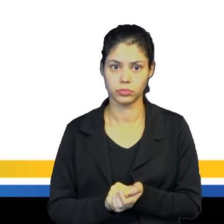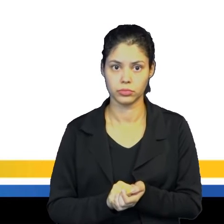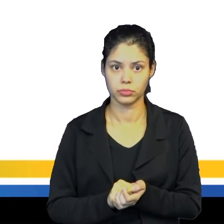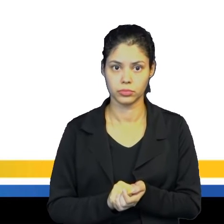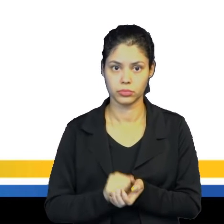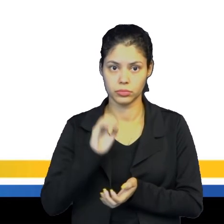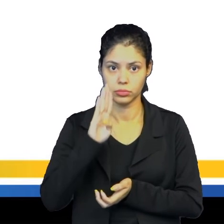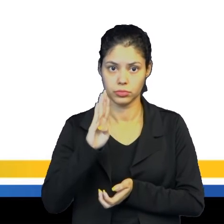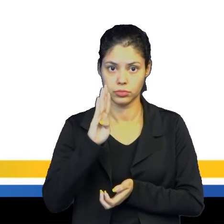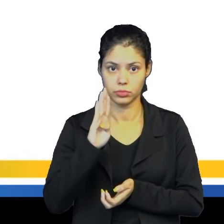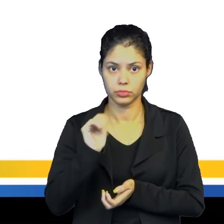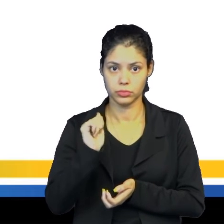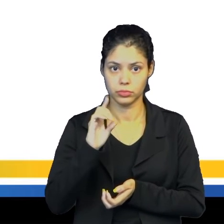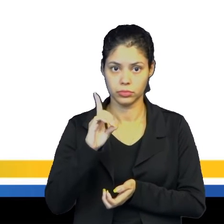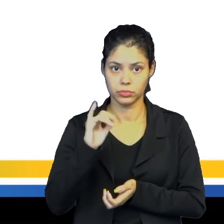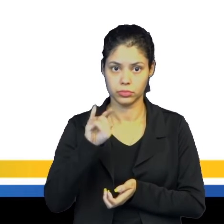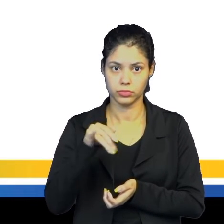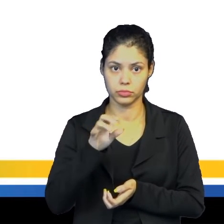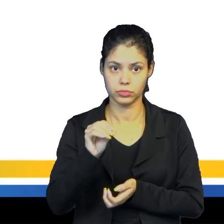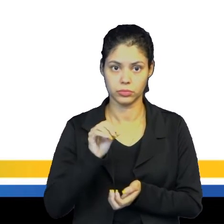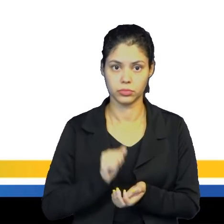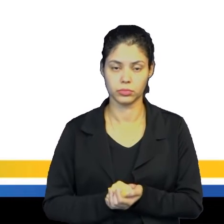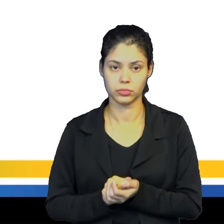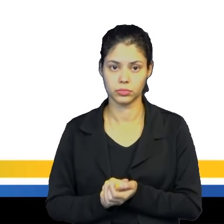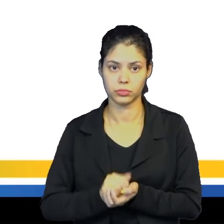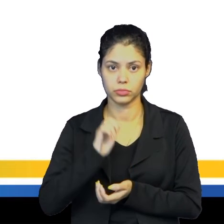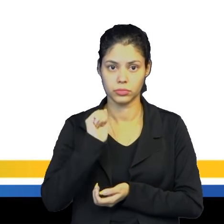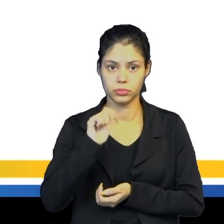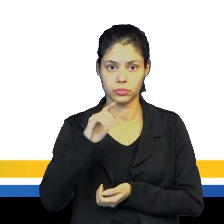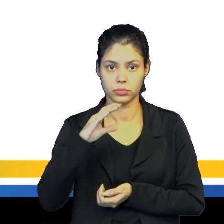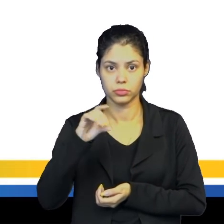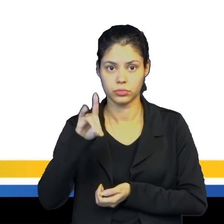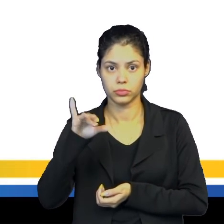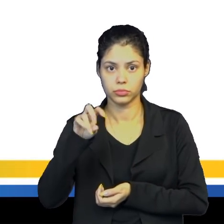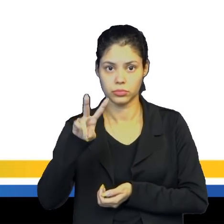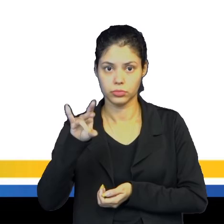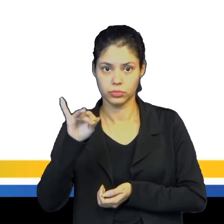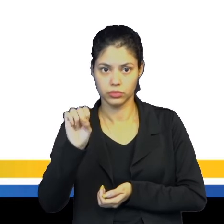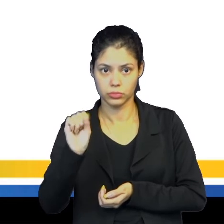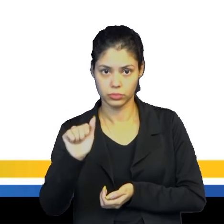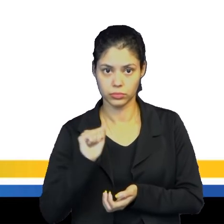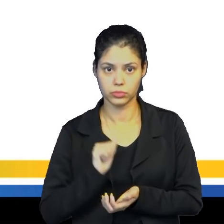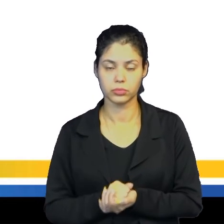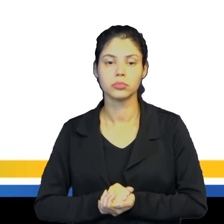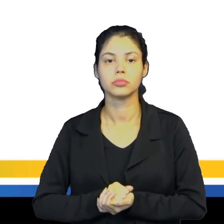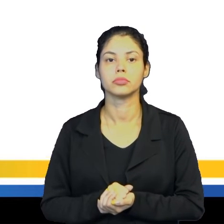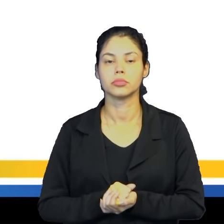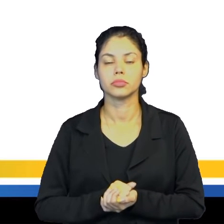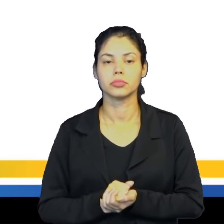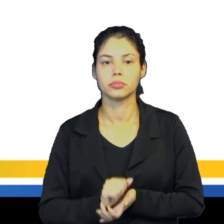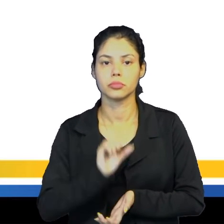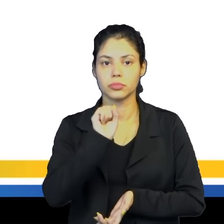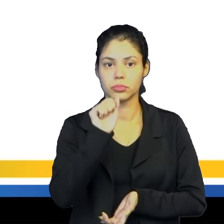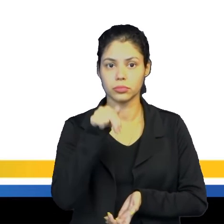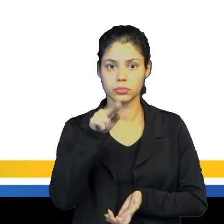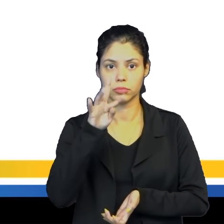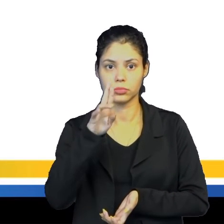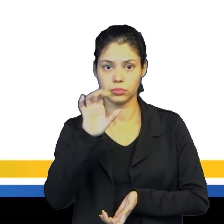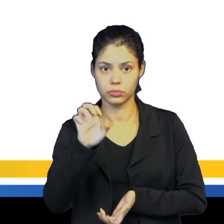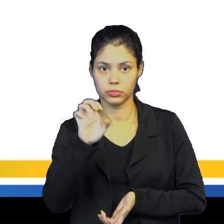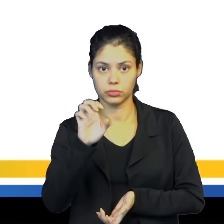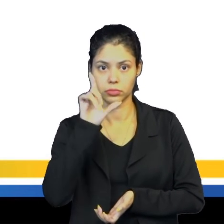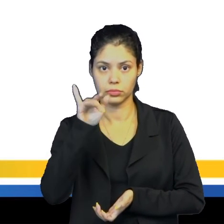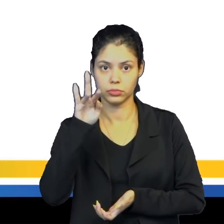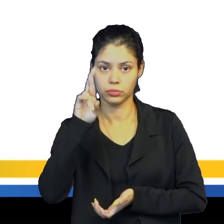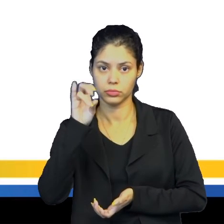C, Tratado de Badajoz, letra D, Tratado de Alçacovas, letra E,